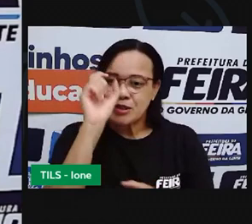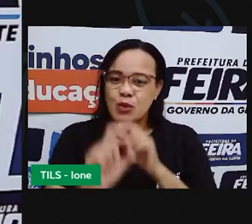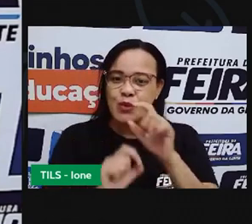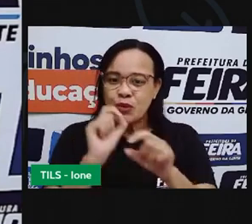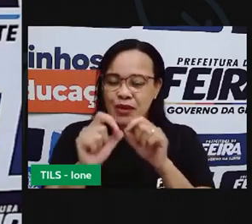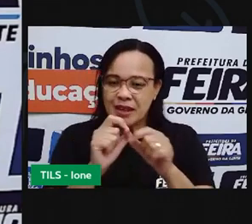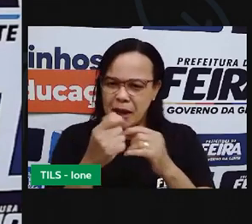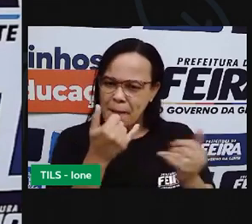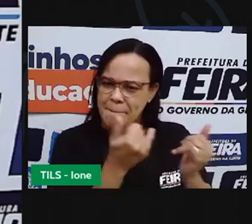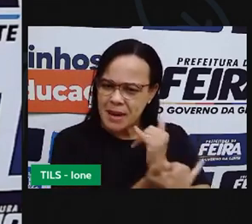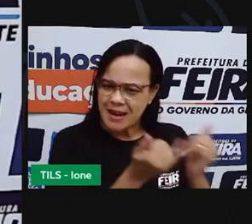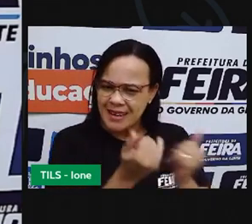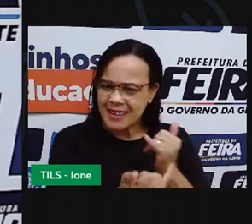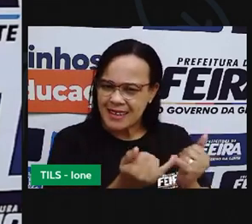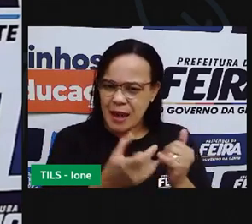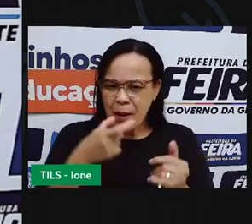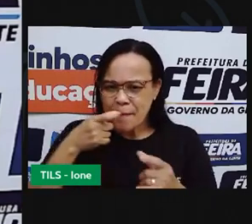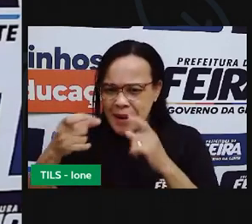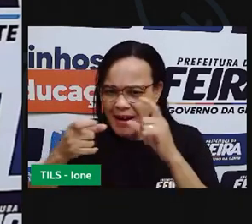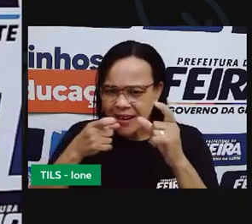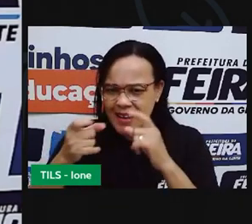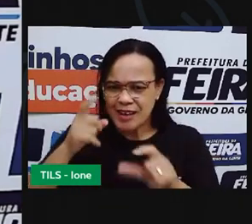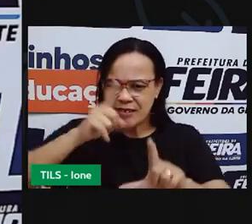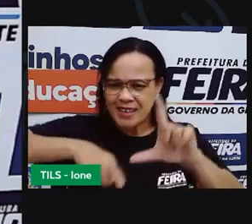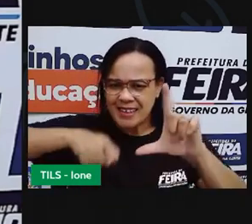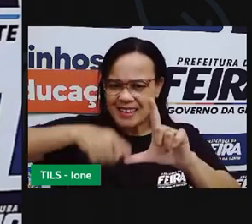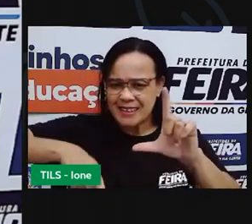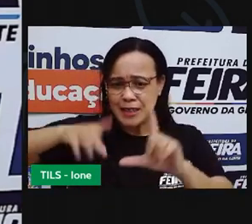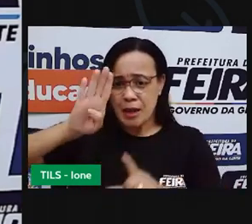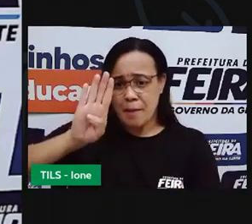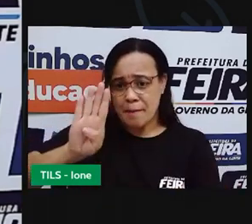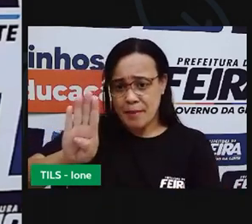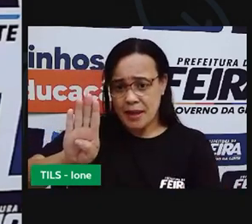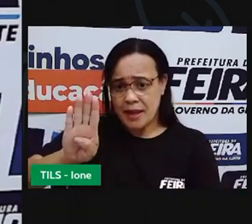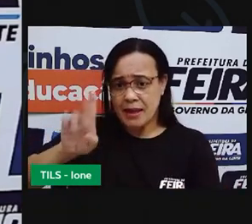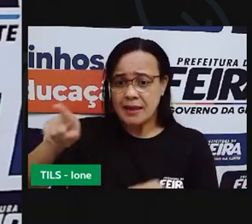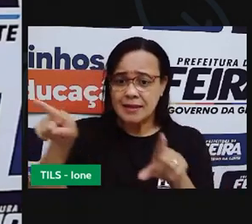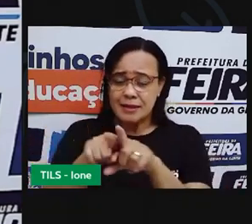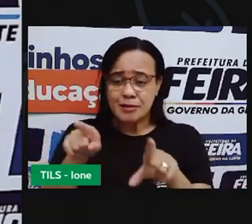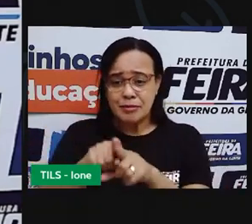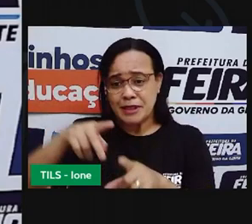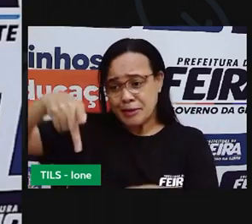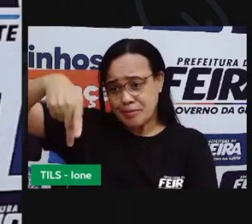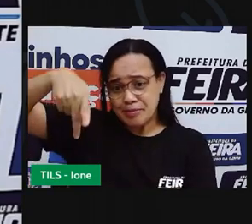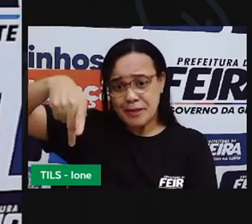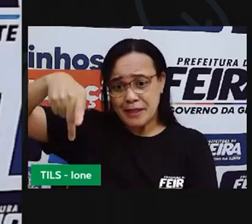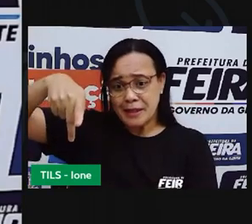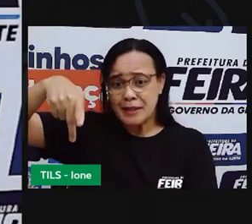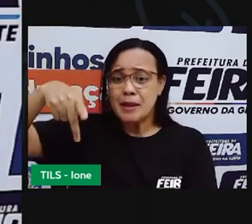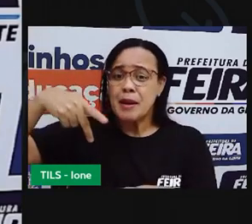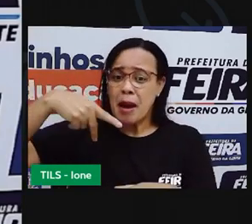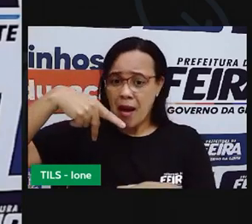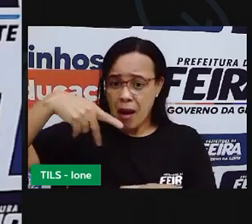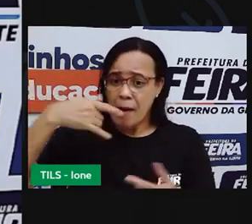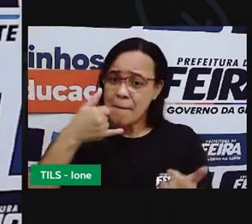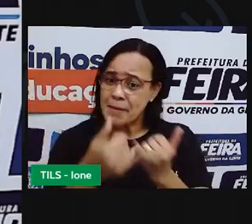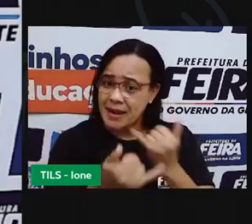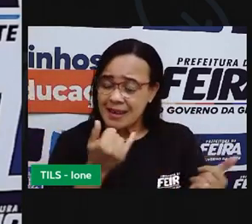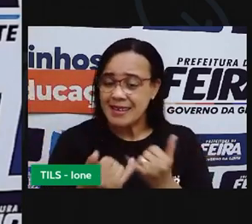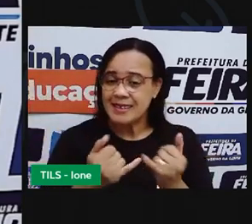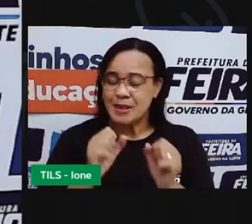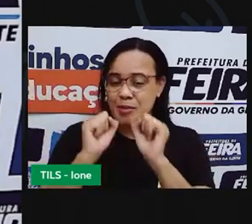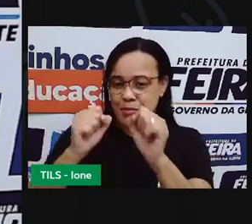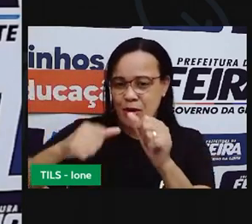letra B e a letra T. E aí, vimos que é possível formar diferentes palavras, trocando apenas algumas